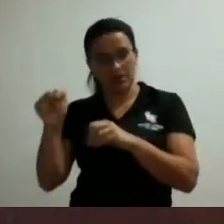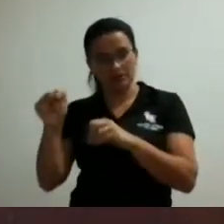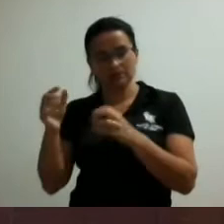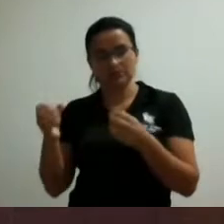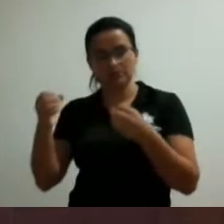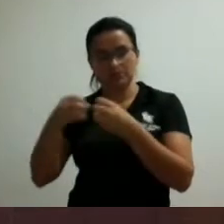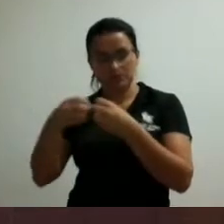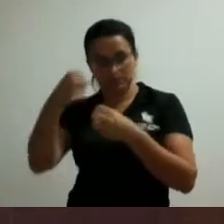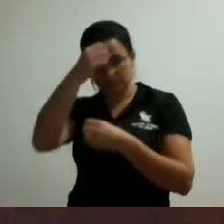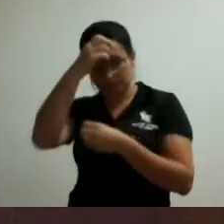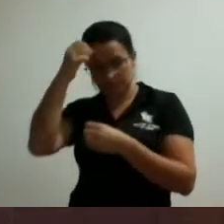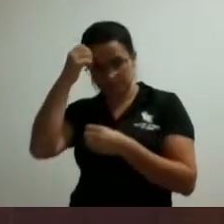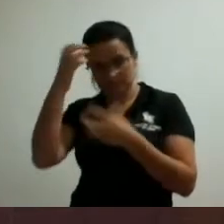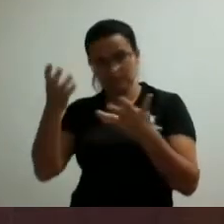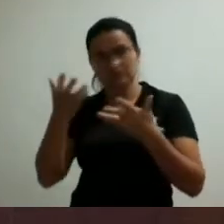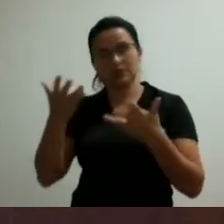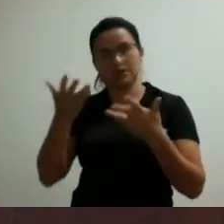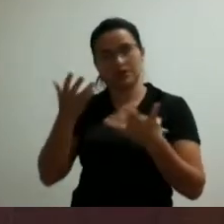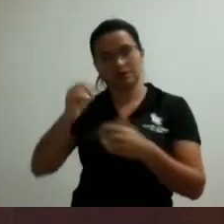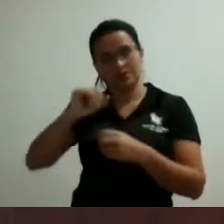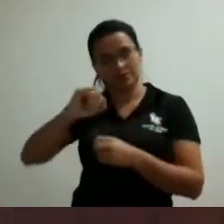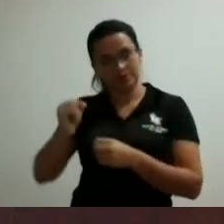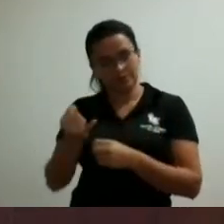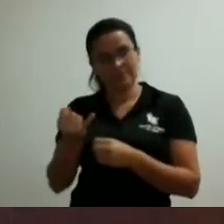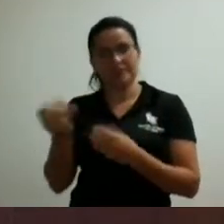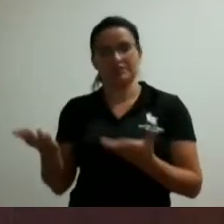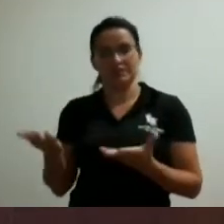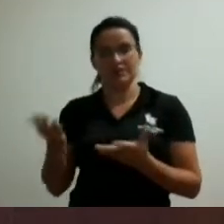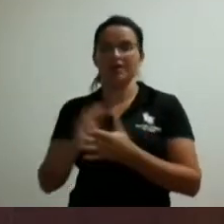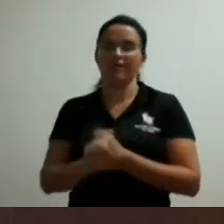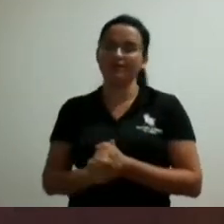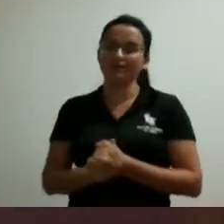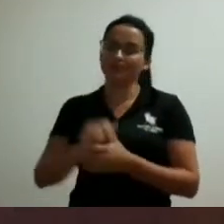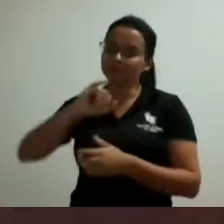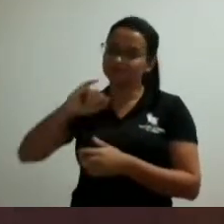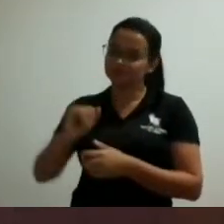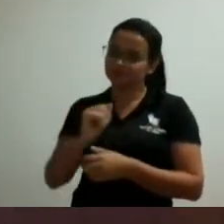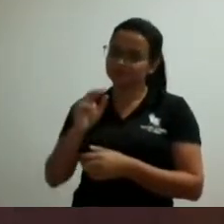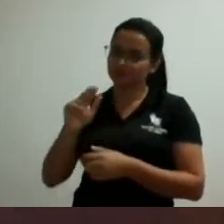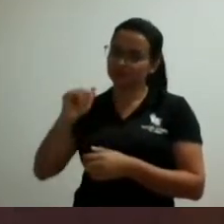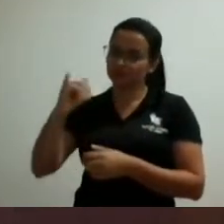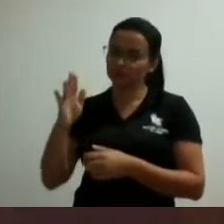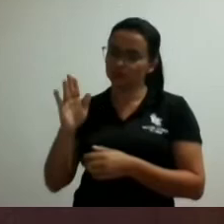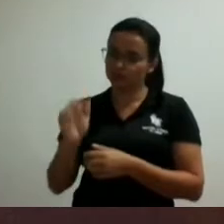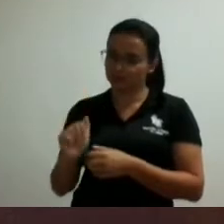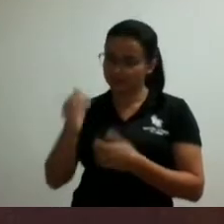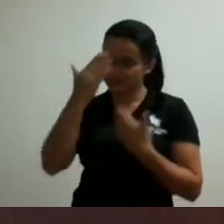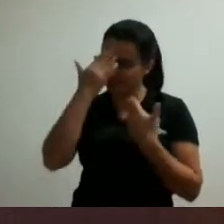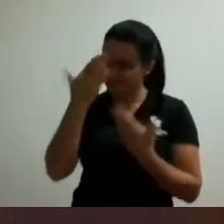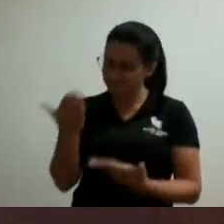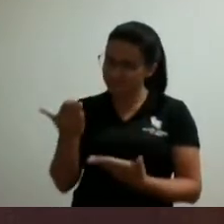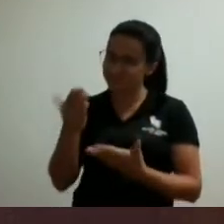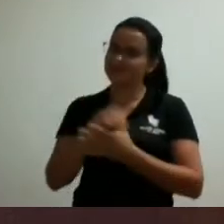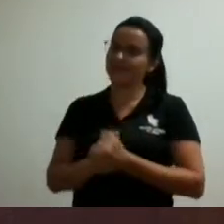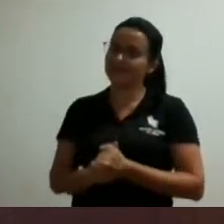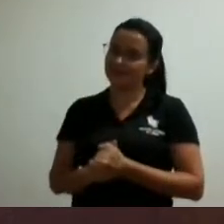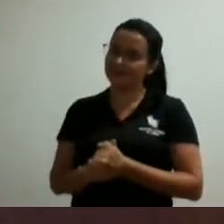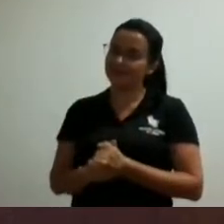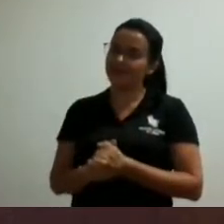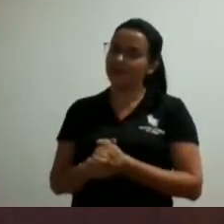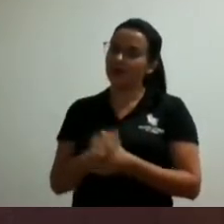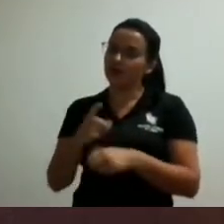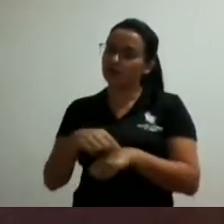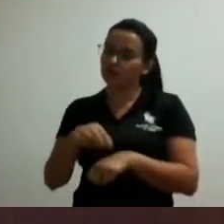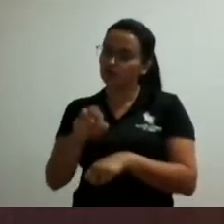então queria também aproveitar essa oportunidade Júlia para transmitir doutor Paulo o nosso abraço a nossa mais